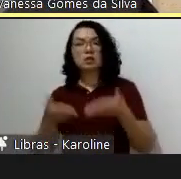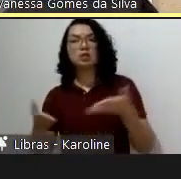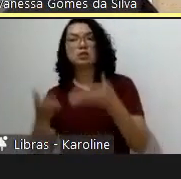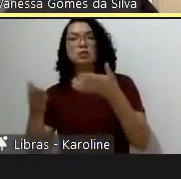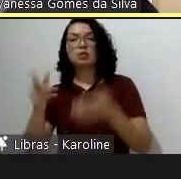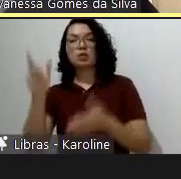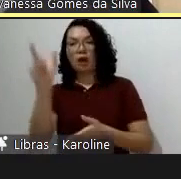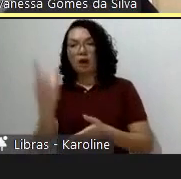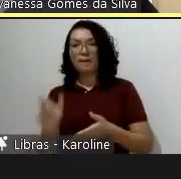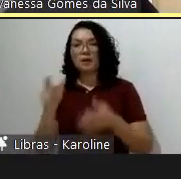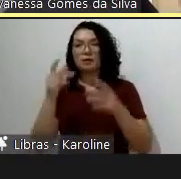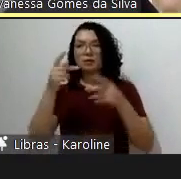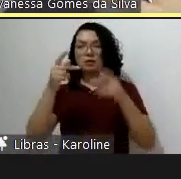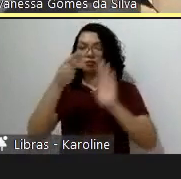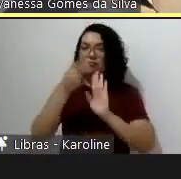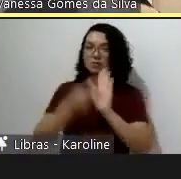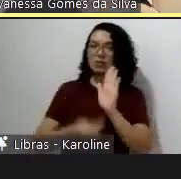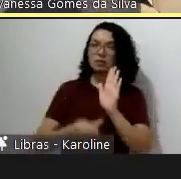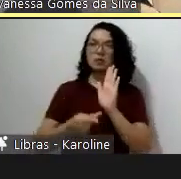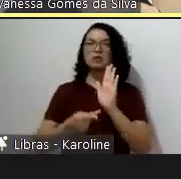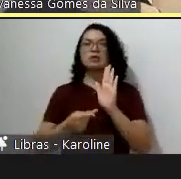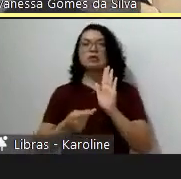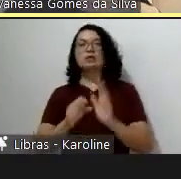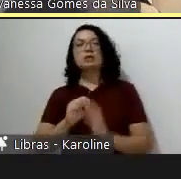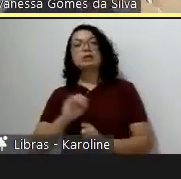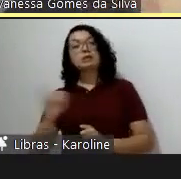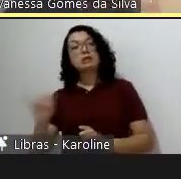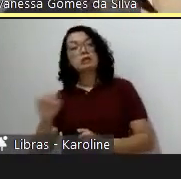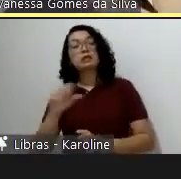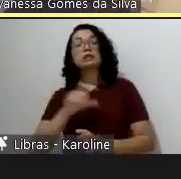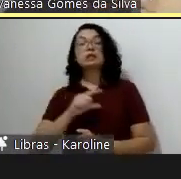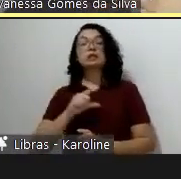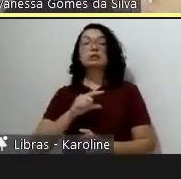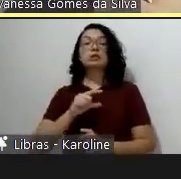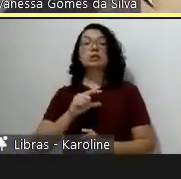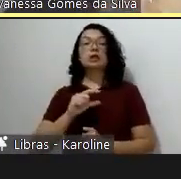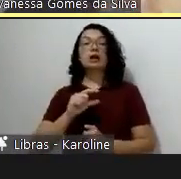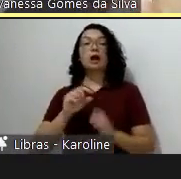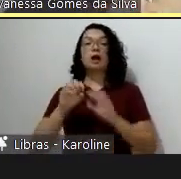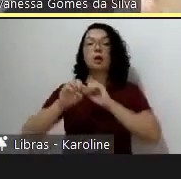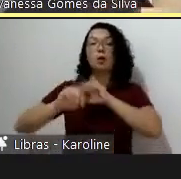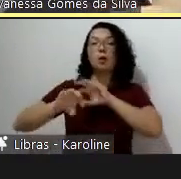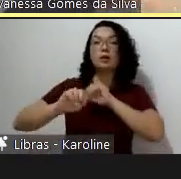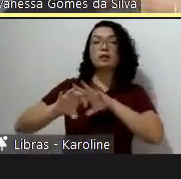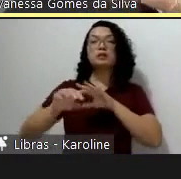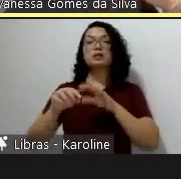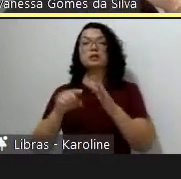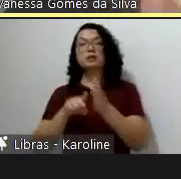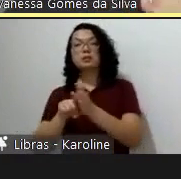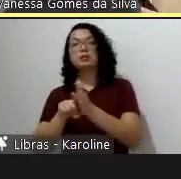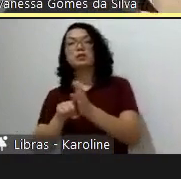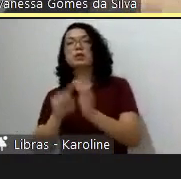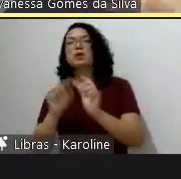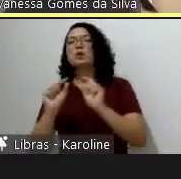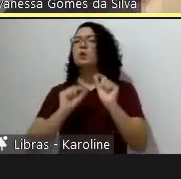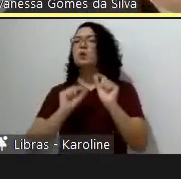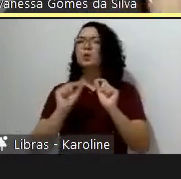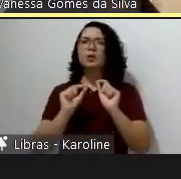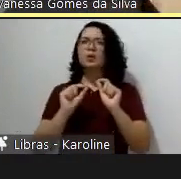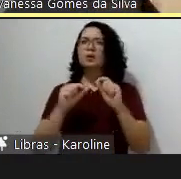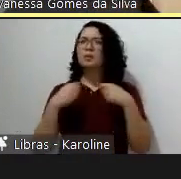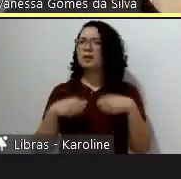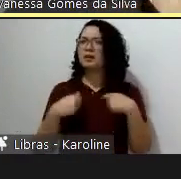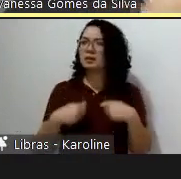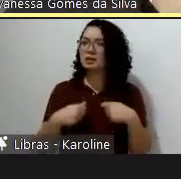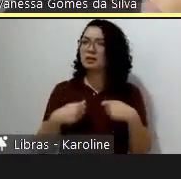Tirado o pilar de ensino e a contribuição de pesquisa, se nada disso resolve, é meramente uma questão de cultura. Nós não temos